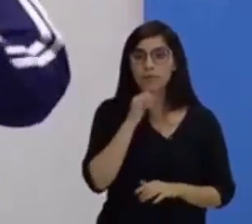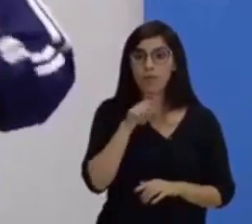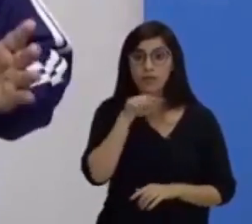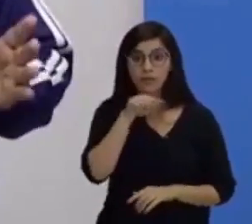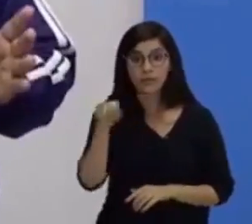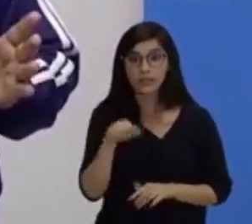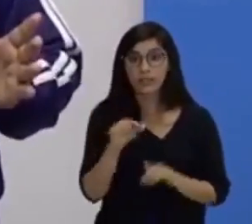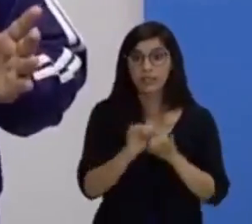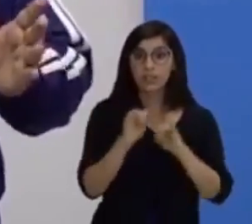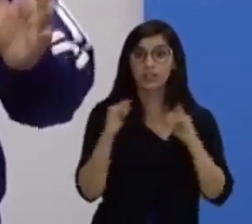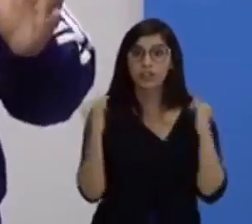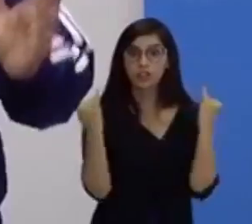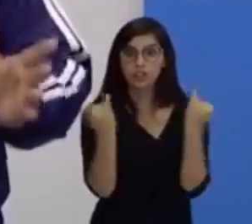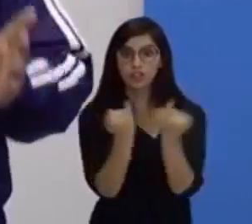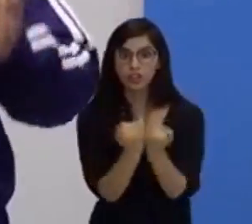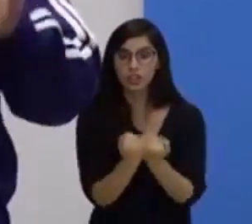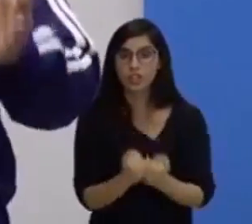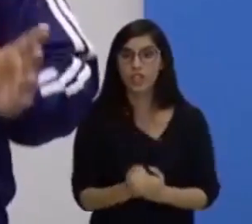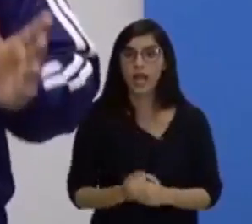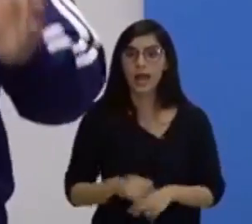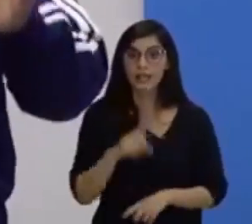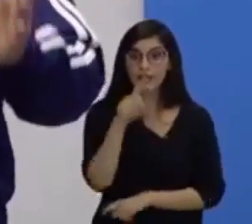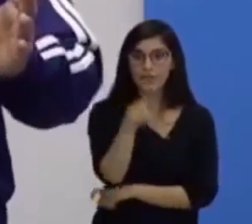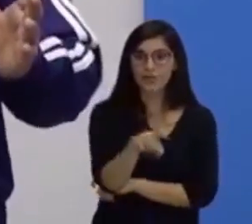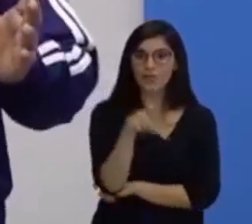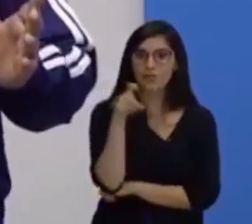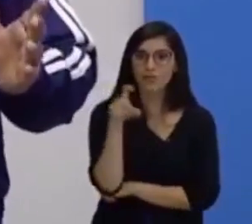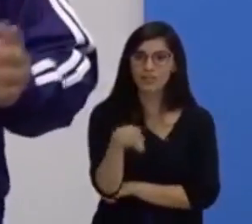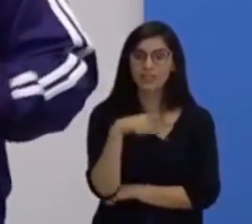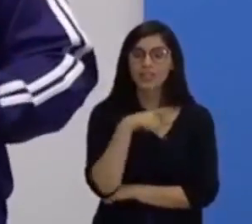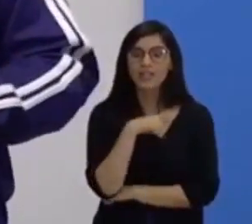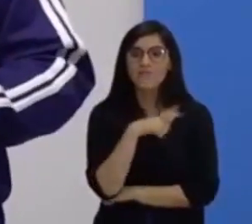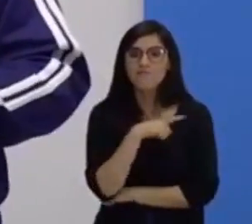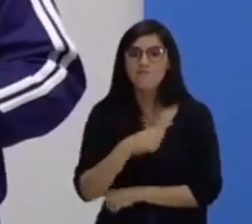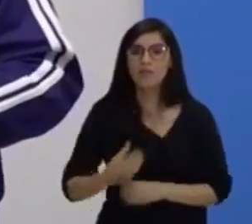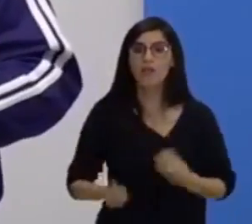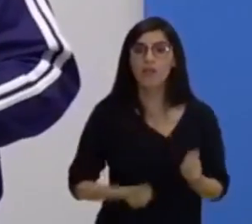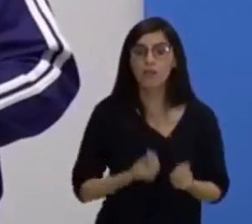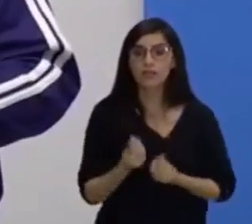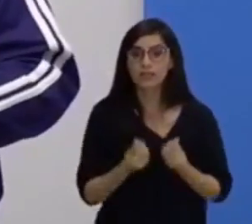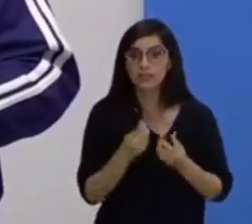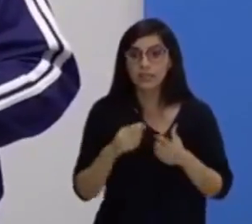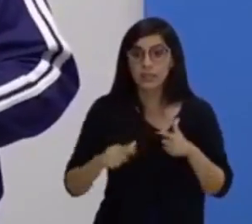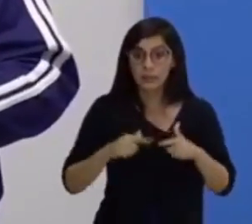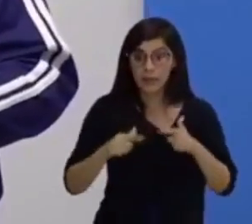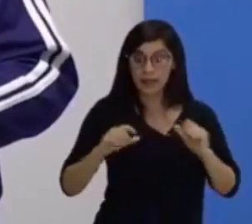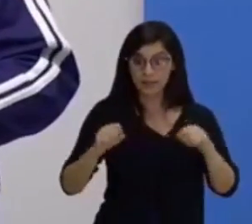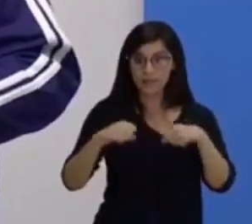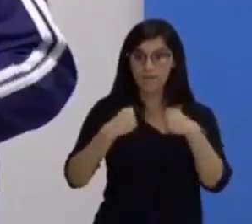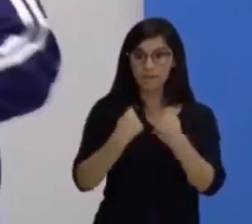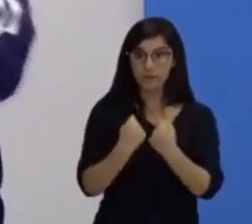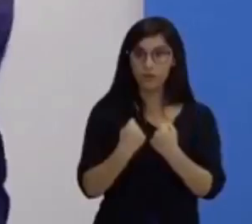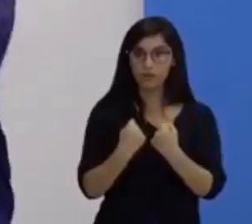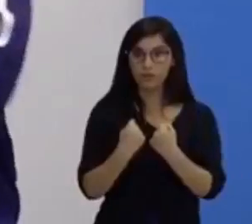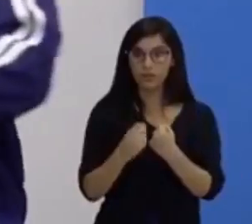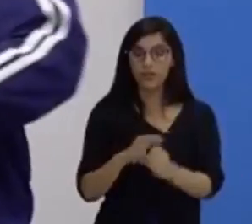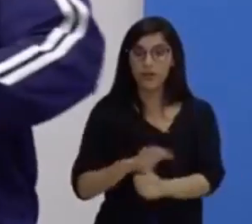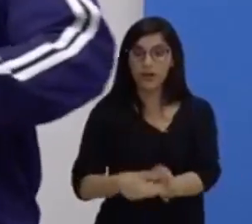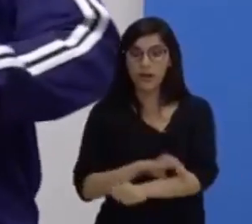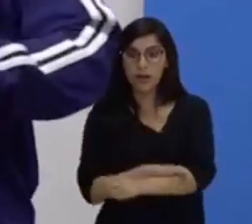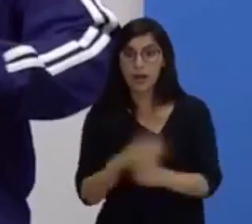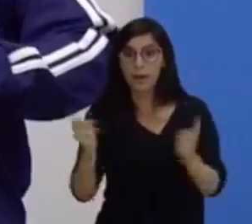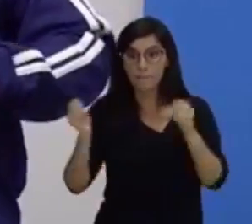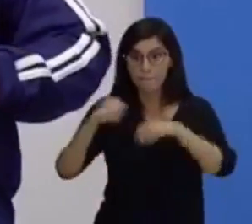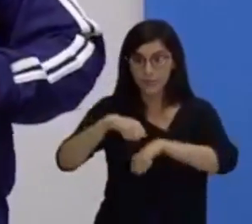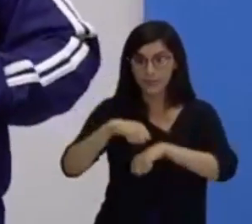trabalha com pesca, tem muita forma de você trabalhar essa capacidade física e força. Você vai fazer